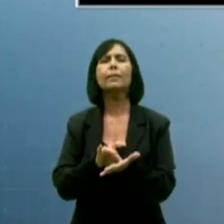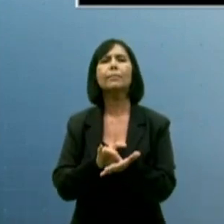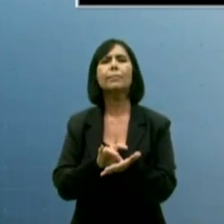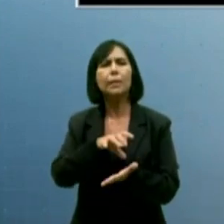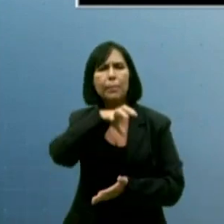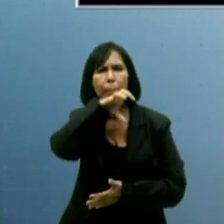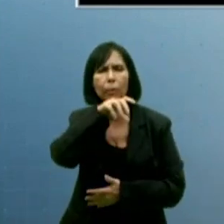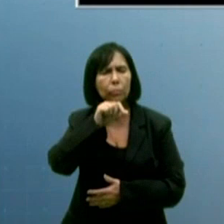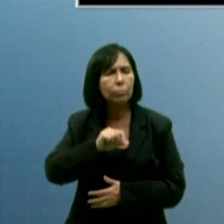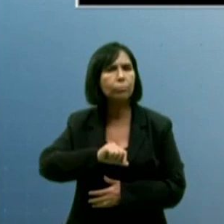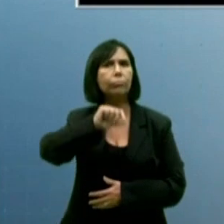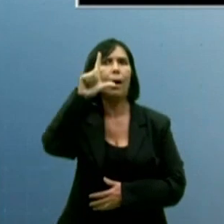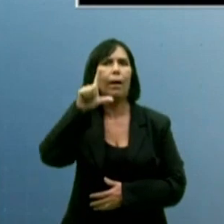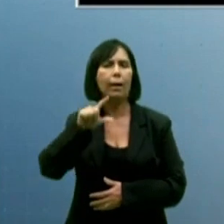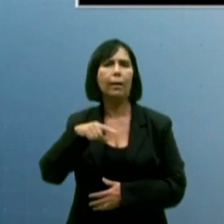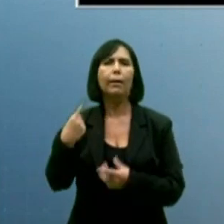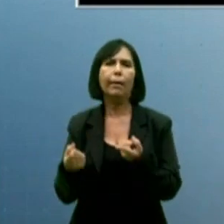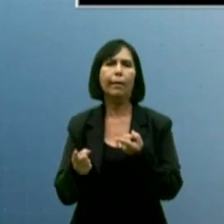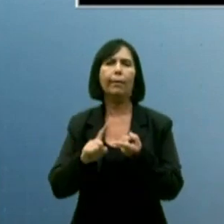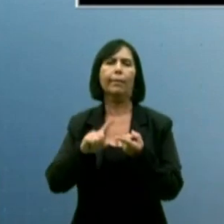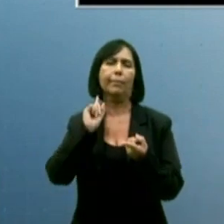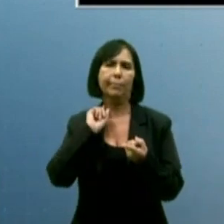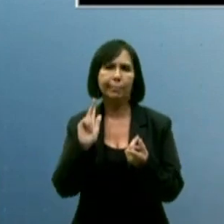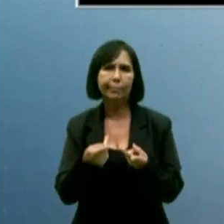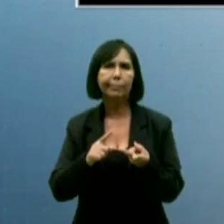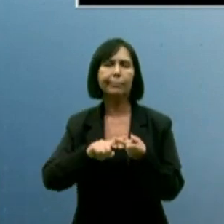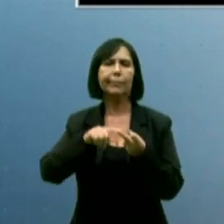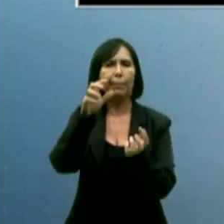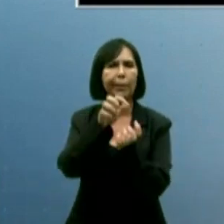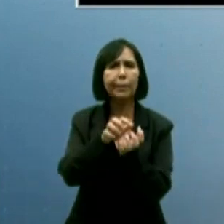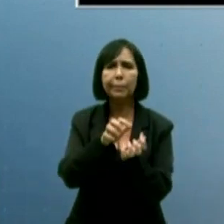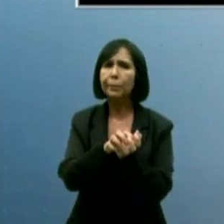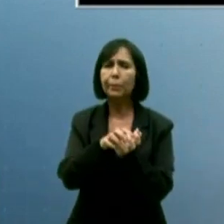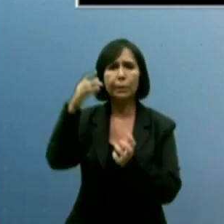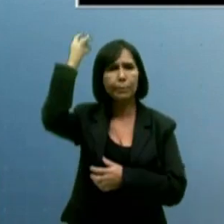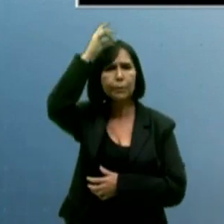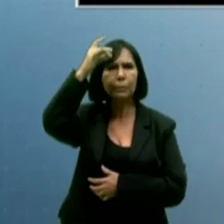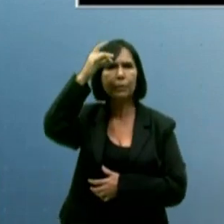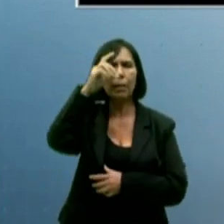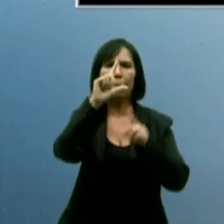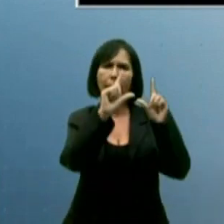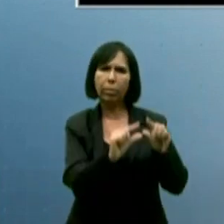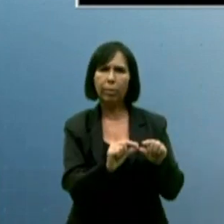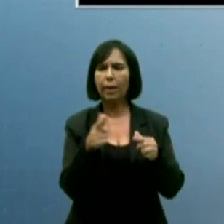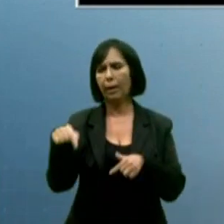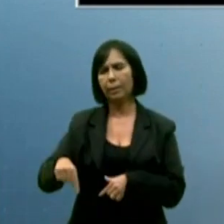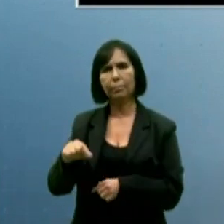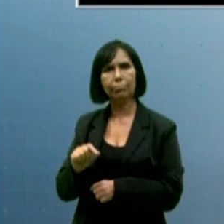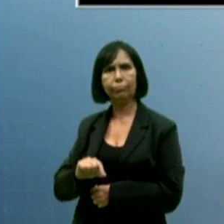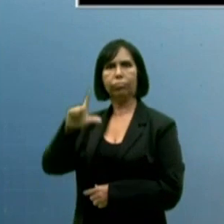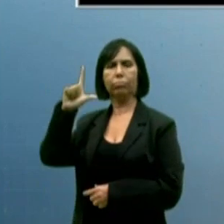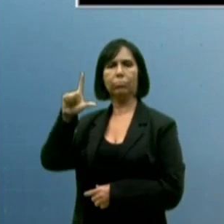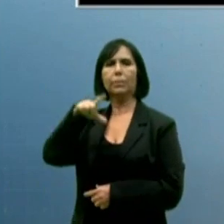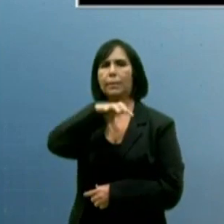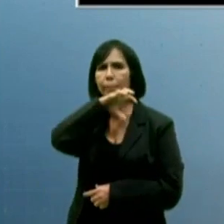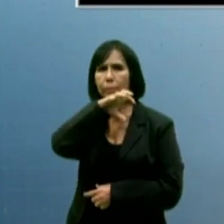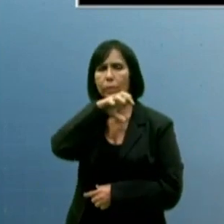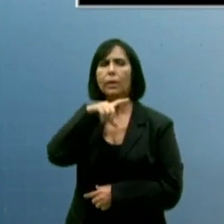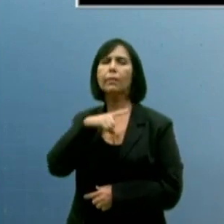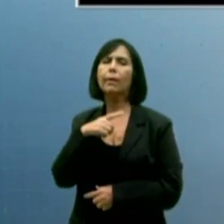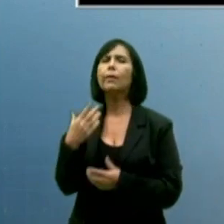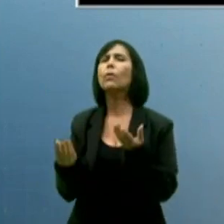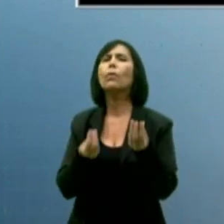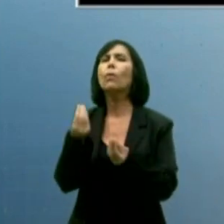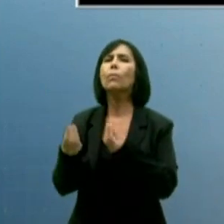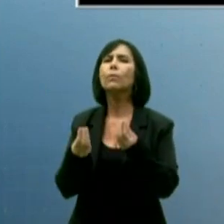Minas Gerais, do que Pernambuco, do que Espírito Santo na geração de energia solar. Na indústria tem um fundo de equilíbrio financeiro, 10%